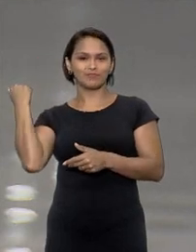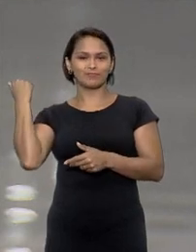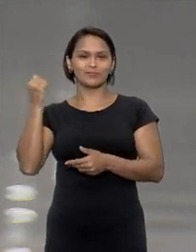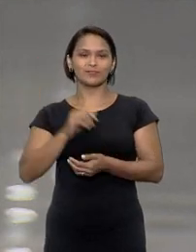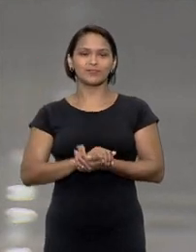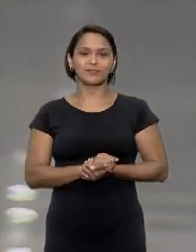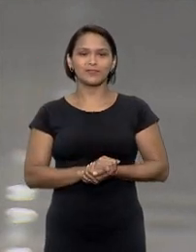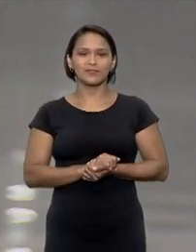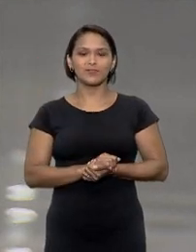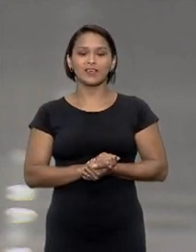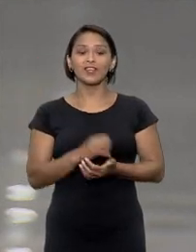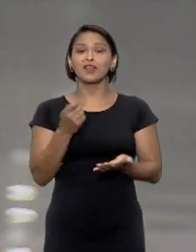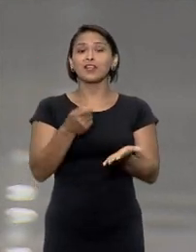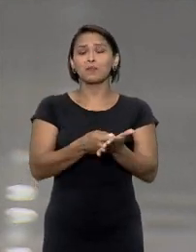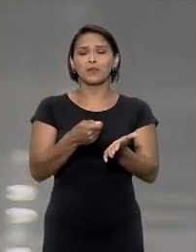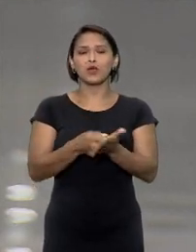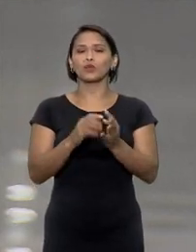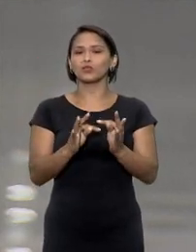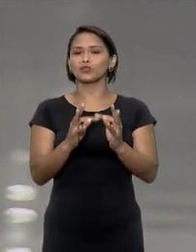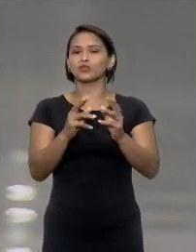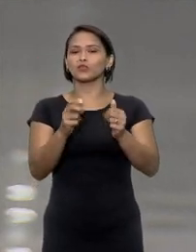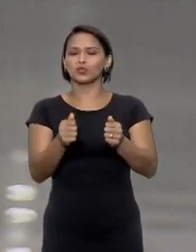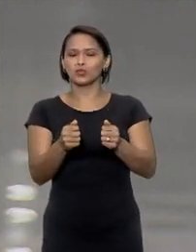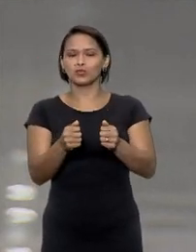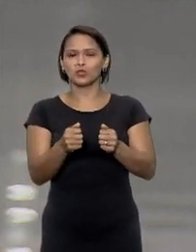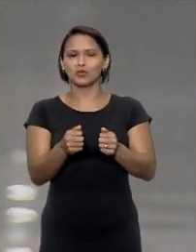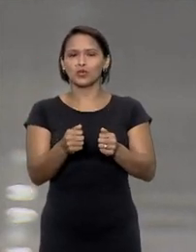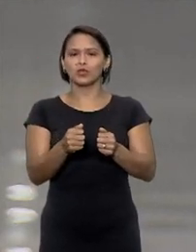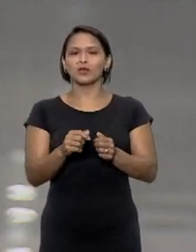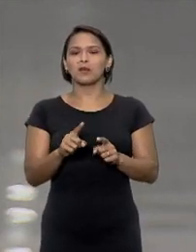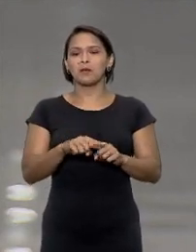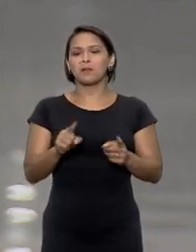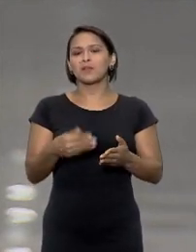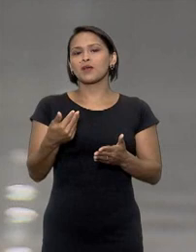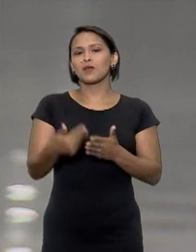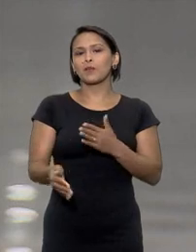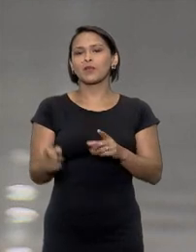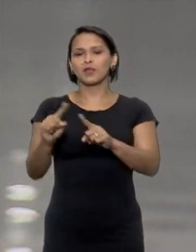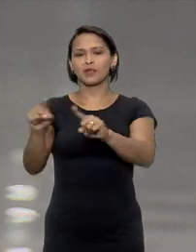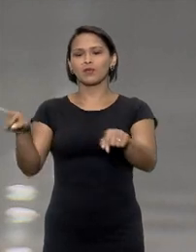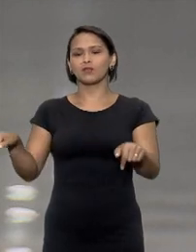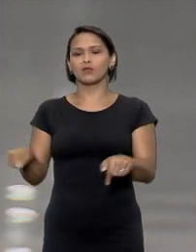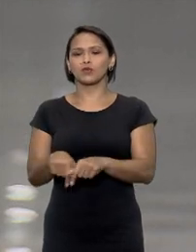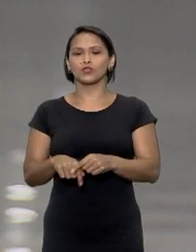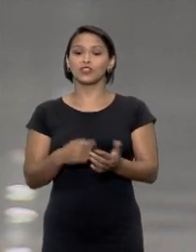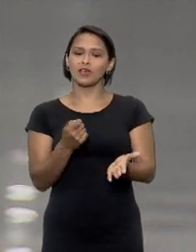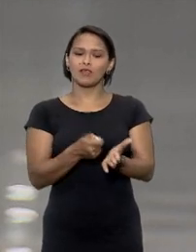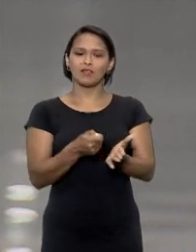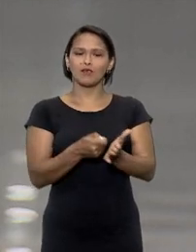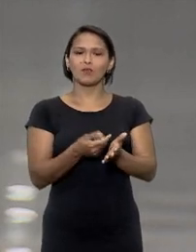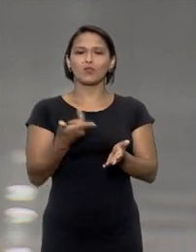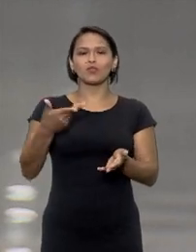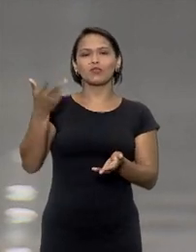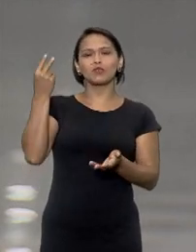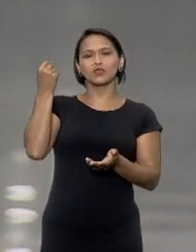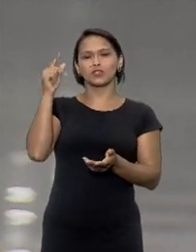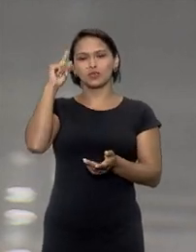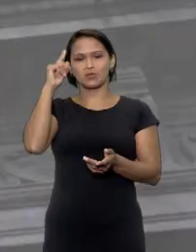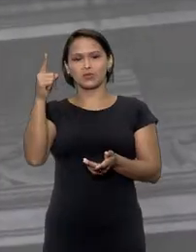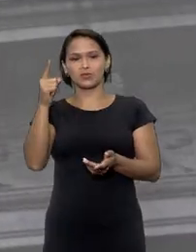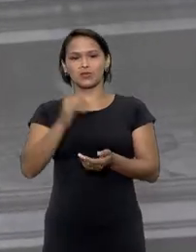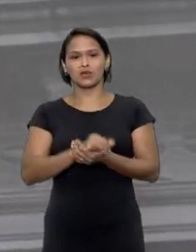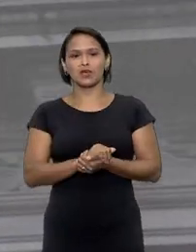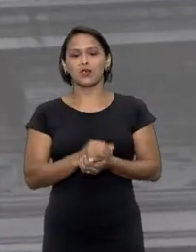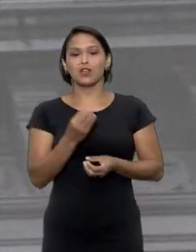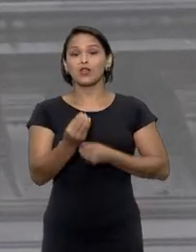até 1998 ele pagou os impostos para evitar problemas com o município e cobrou o valor do antigo proprietário